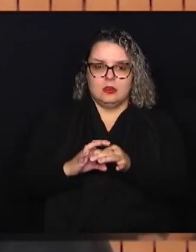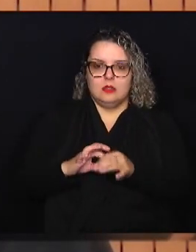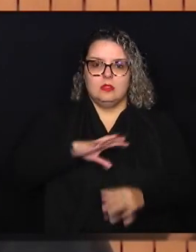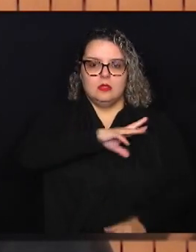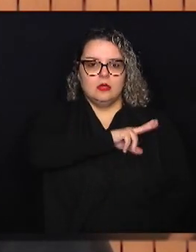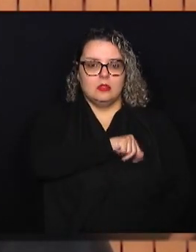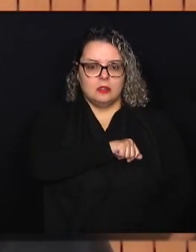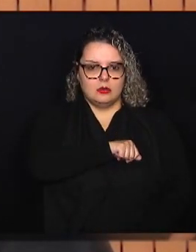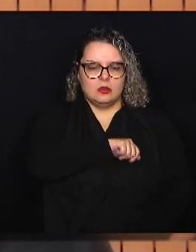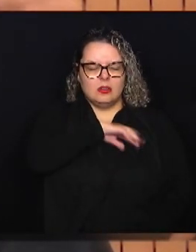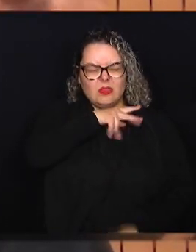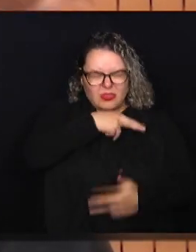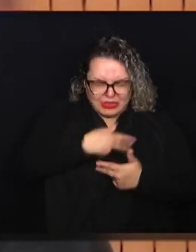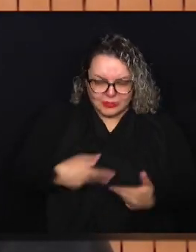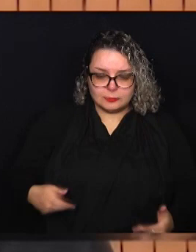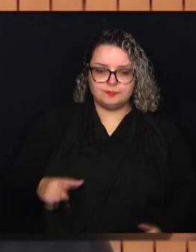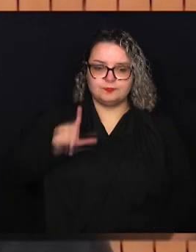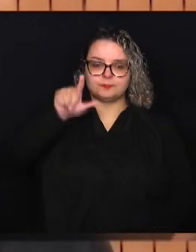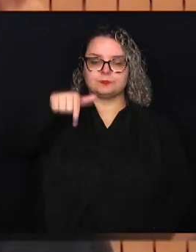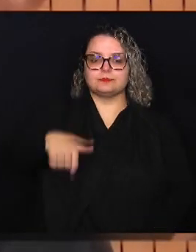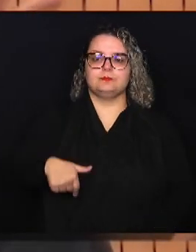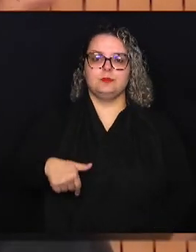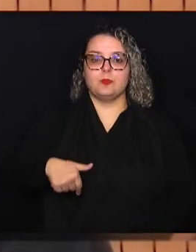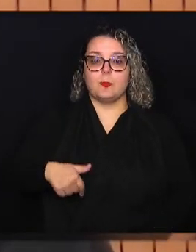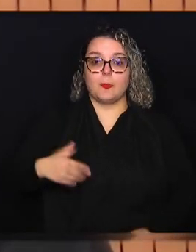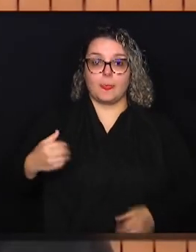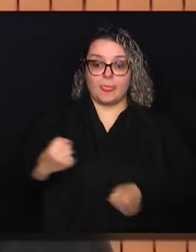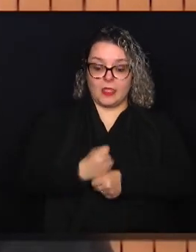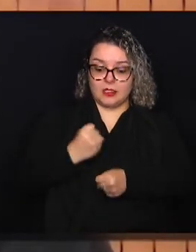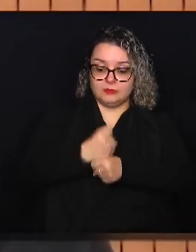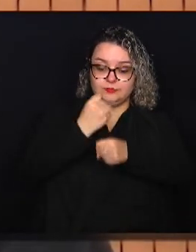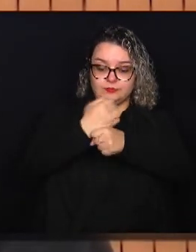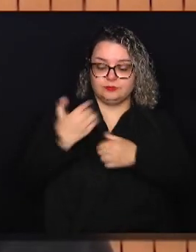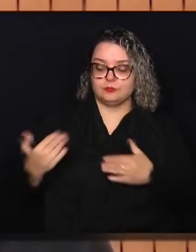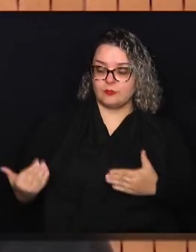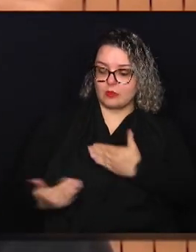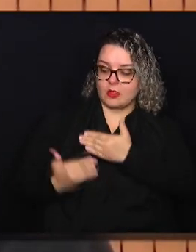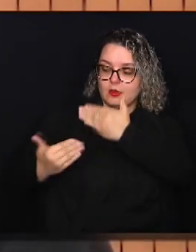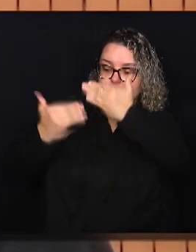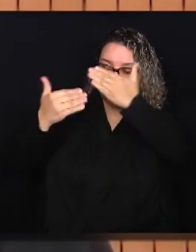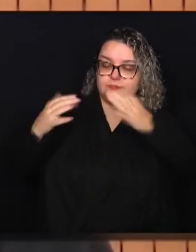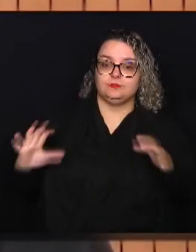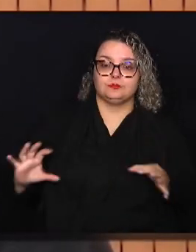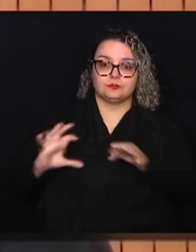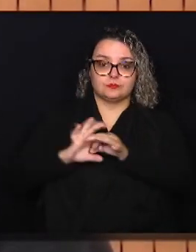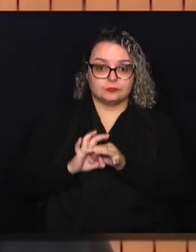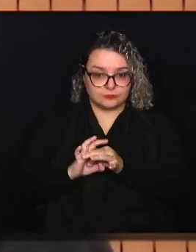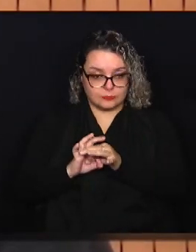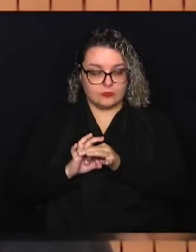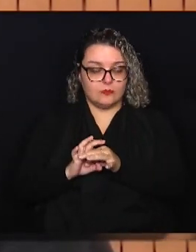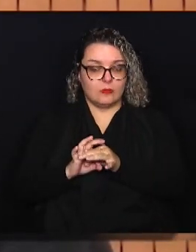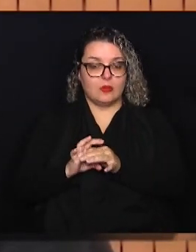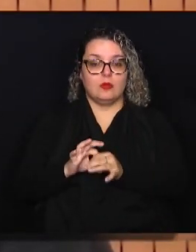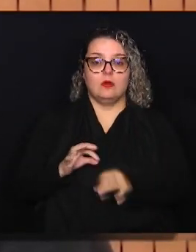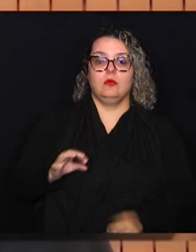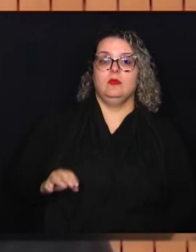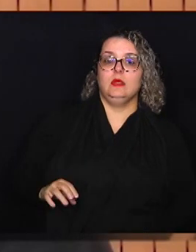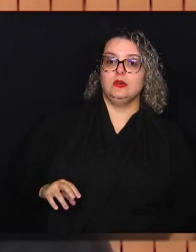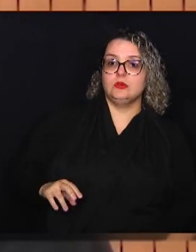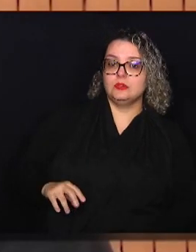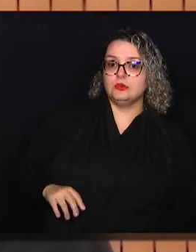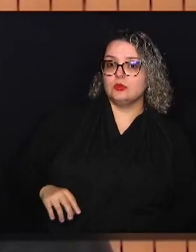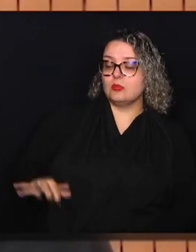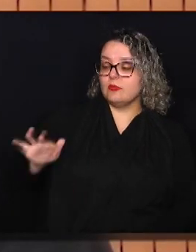Na sequência, também, já estamos construindo os convênios com universidades, que existem hospitais hoje veterinários.